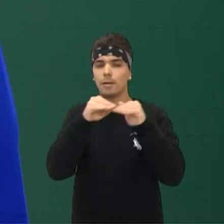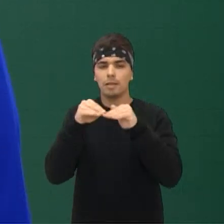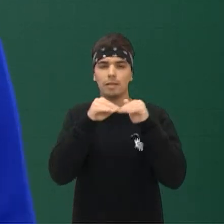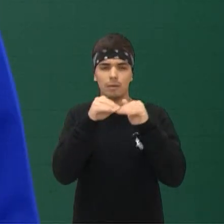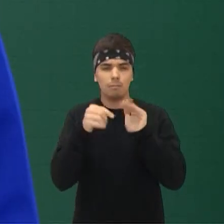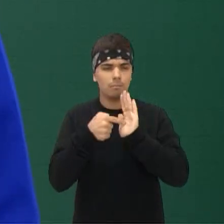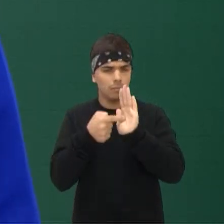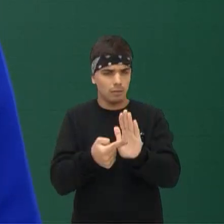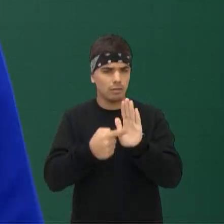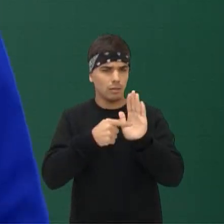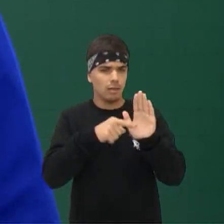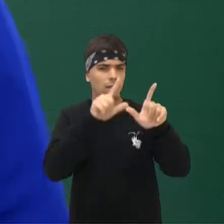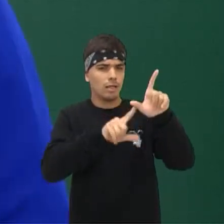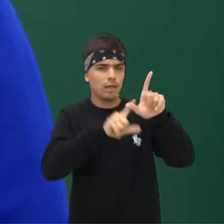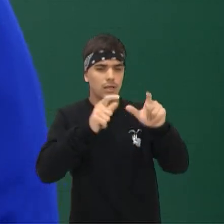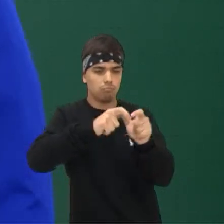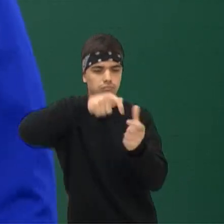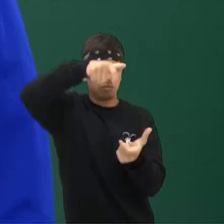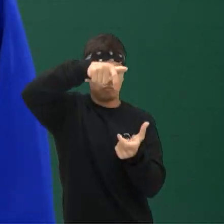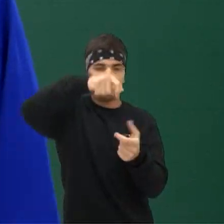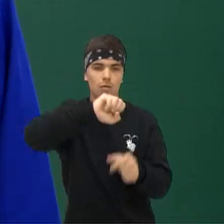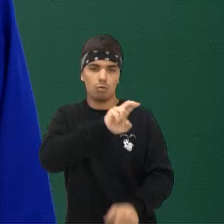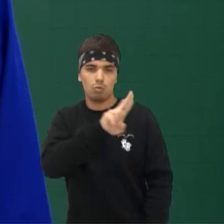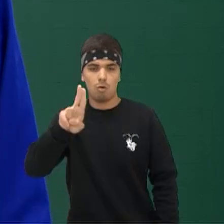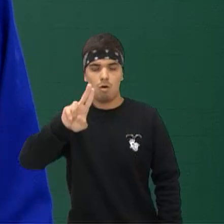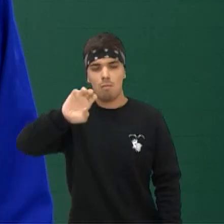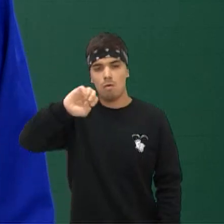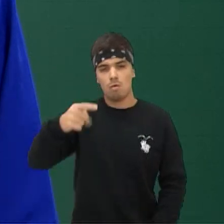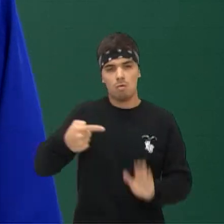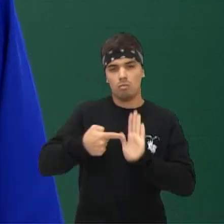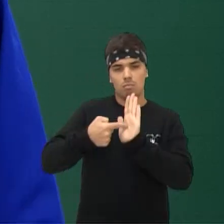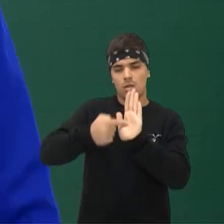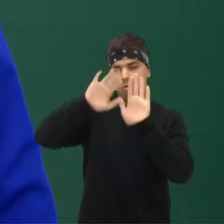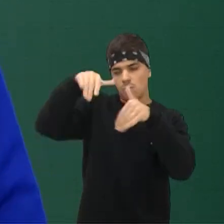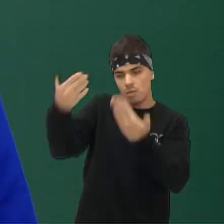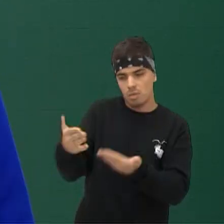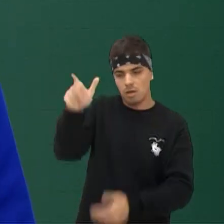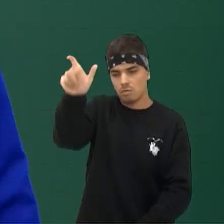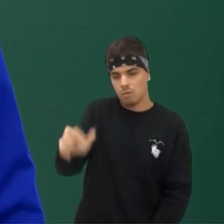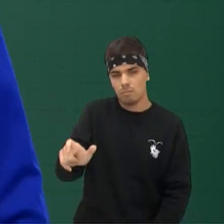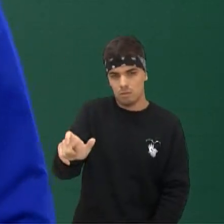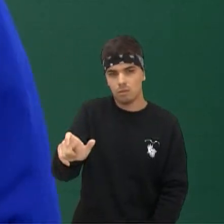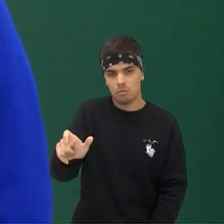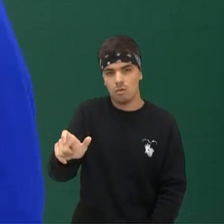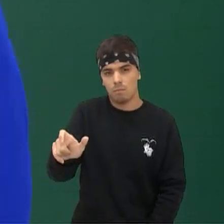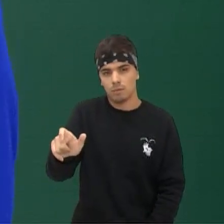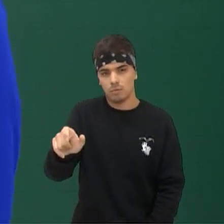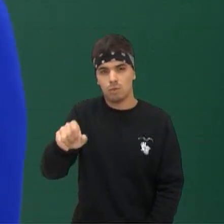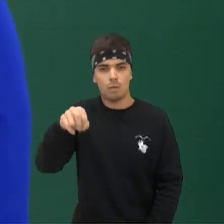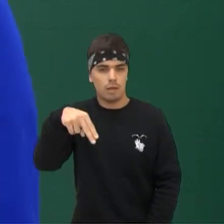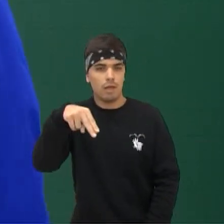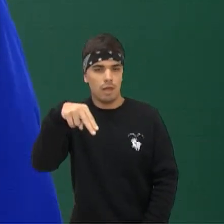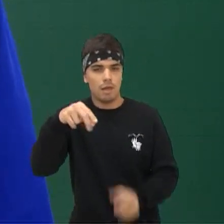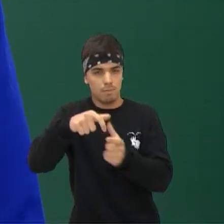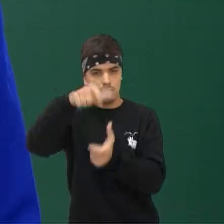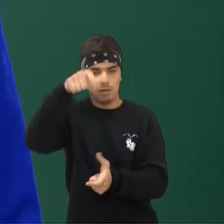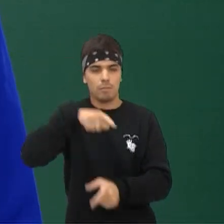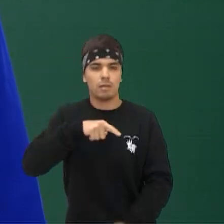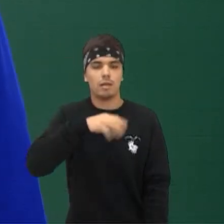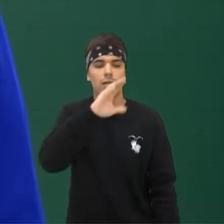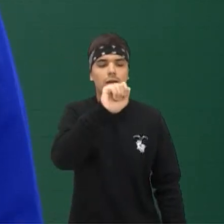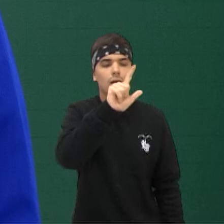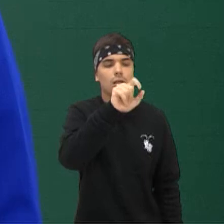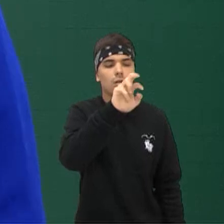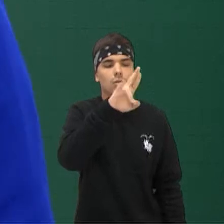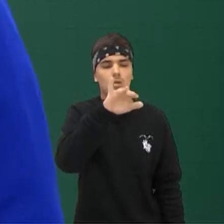geralmente representado por letra maiúscula Quando é o nome, uma homenagem a alguma pessoa Como Newton, que o N é maiúsculo Mas também temos ali caloria, por